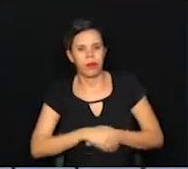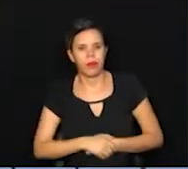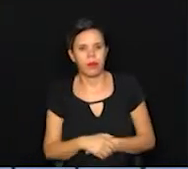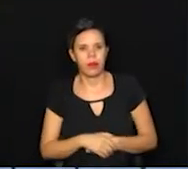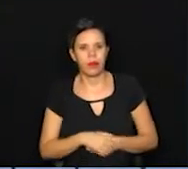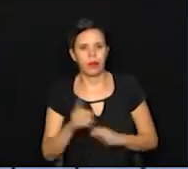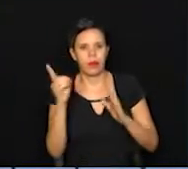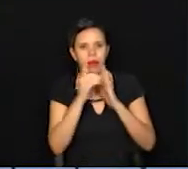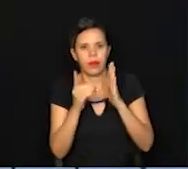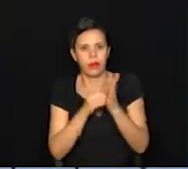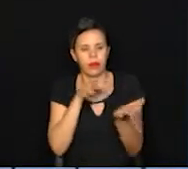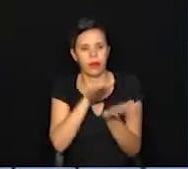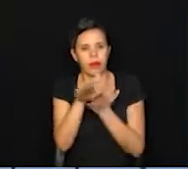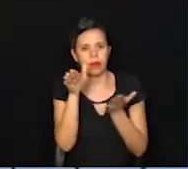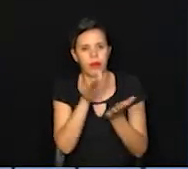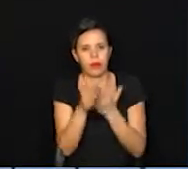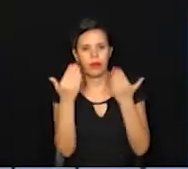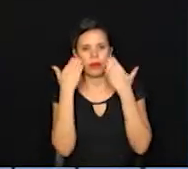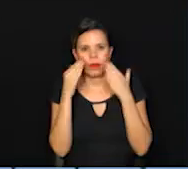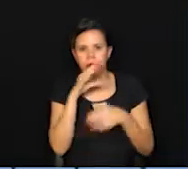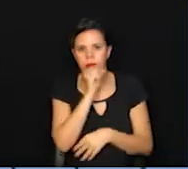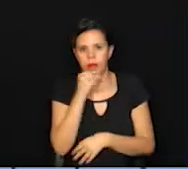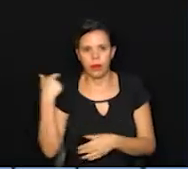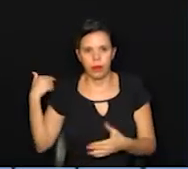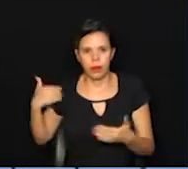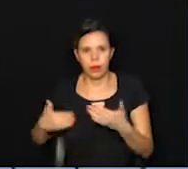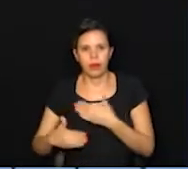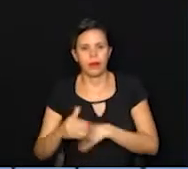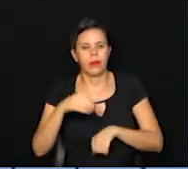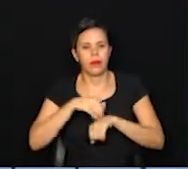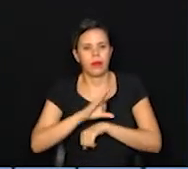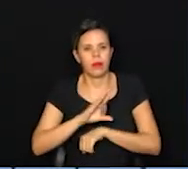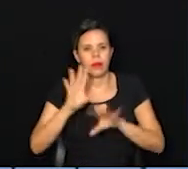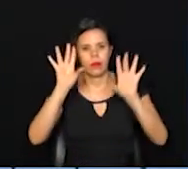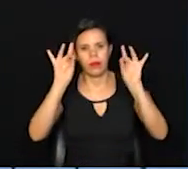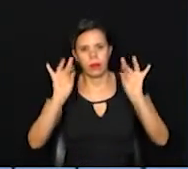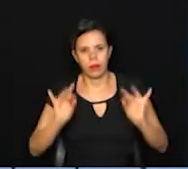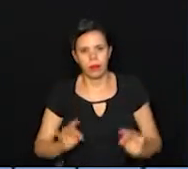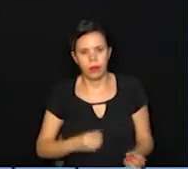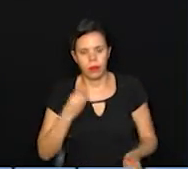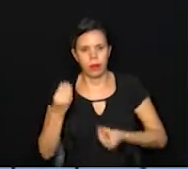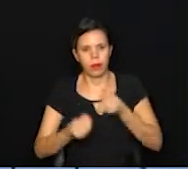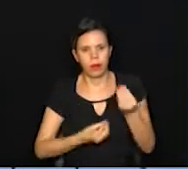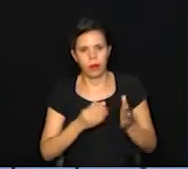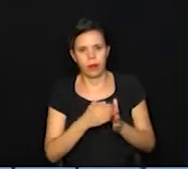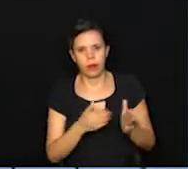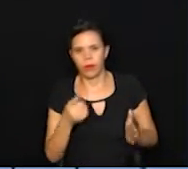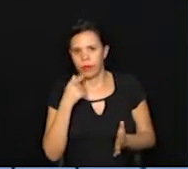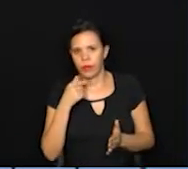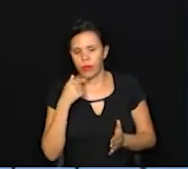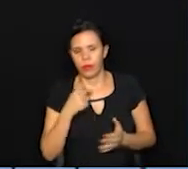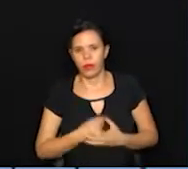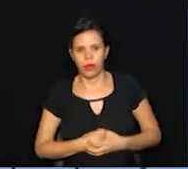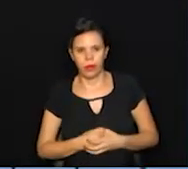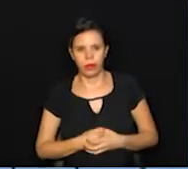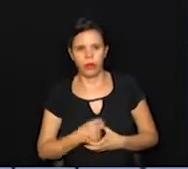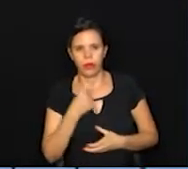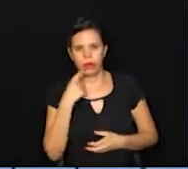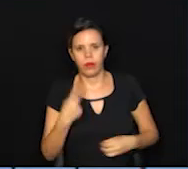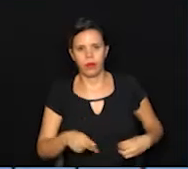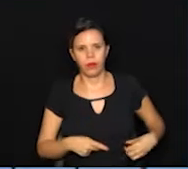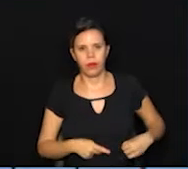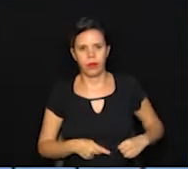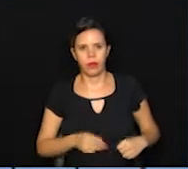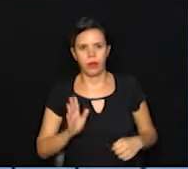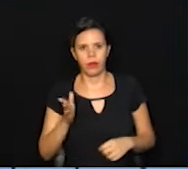um decreto publicado no último sábado traz aí todos os detalhes de como é a fase vermelha em Campinas.